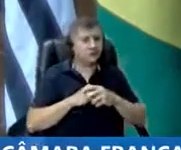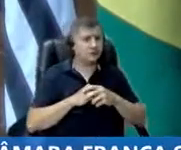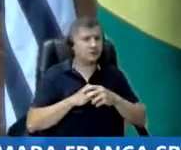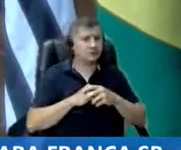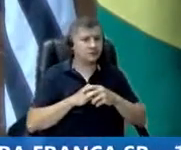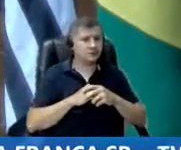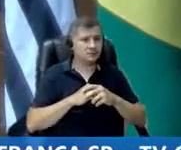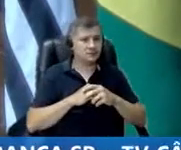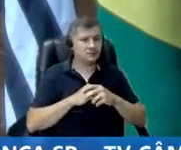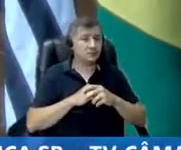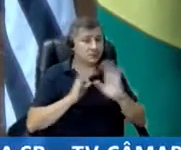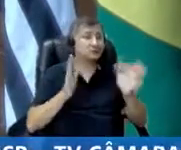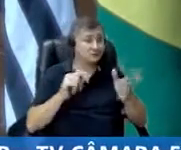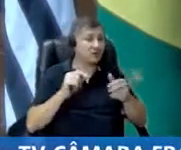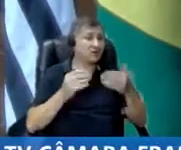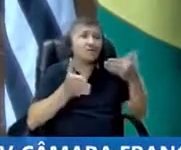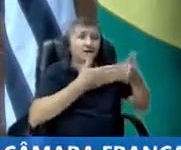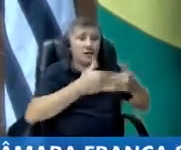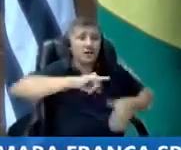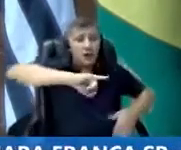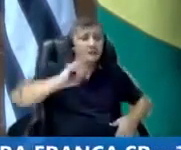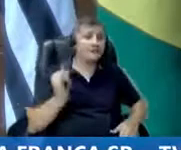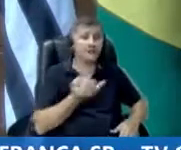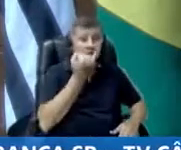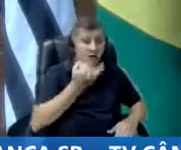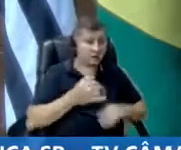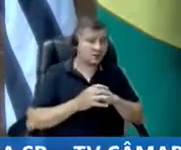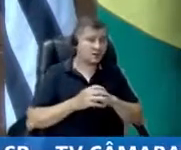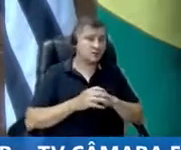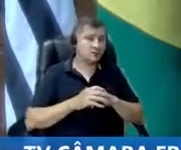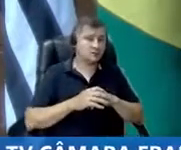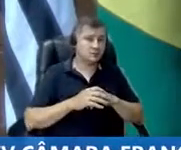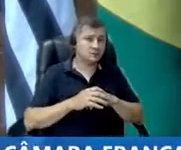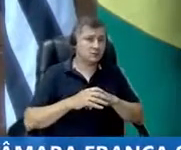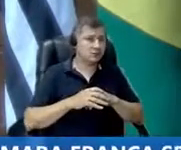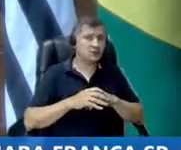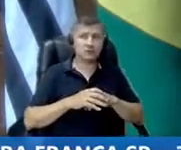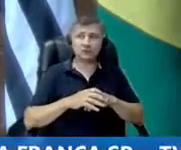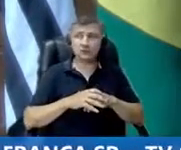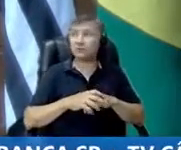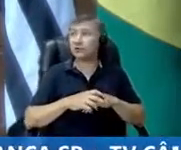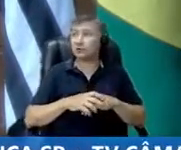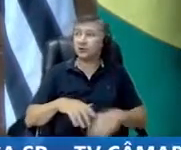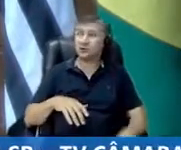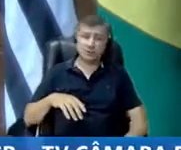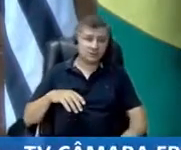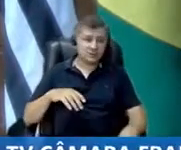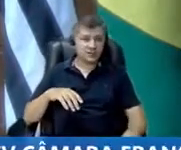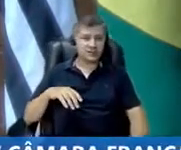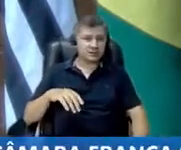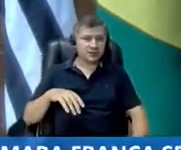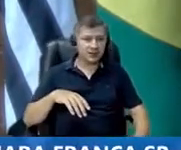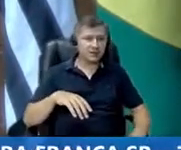Então, é aproveitar esse semáforo na onde precisa. A indicação que eu fiz ali na Hélio Palermo,